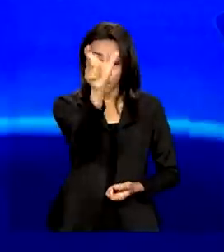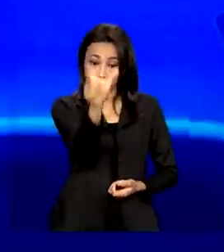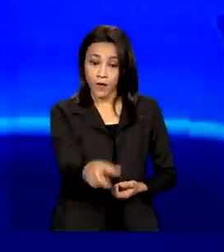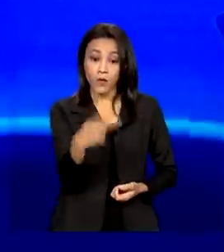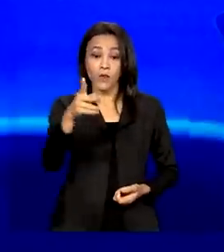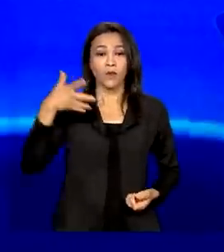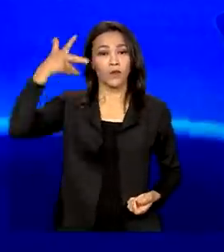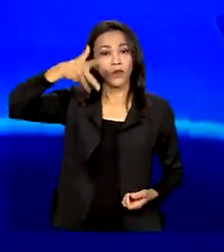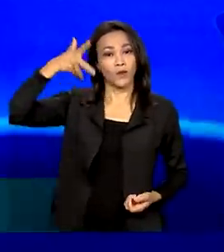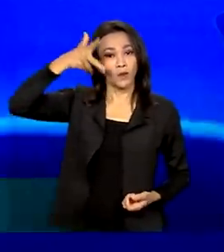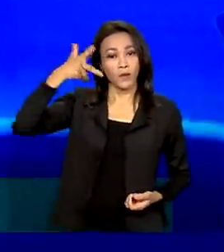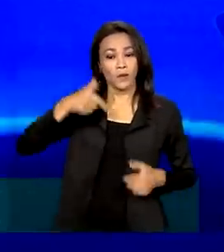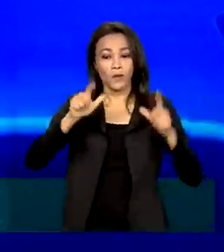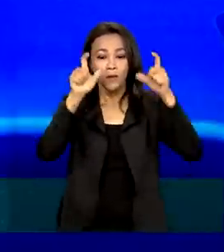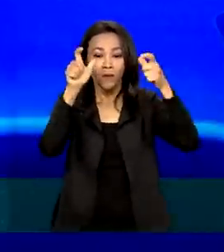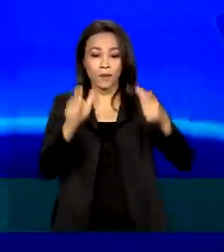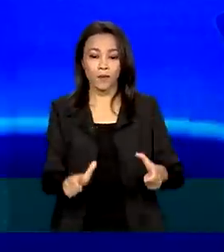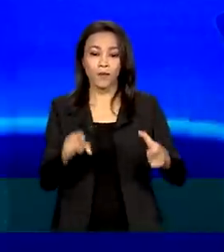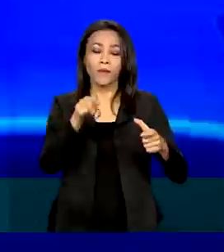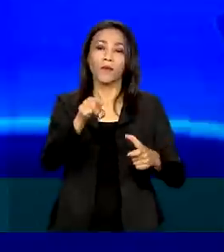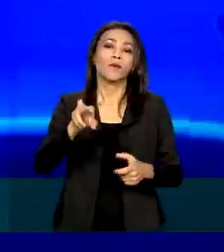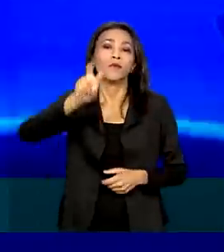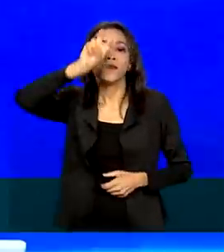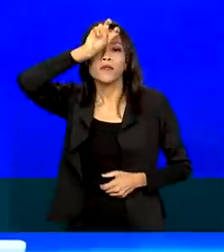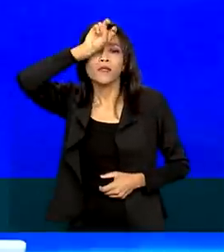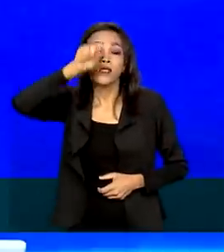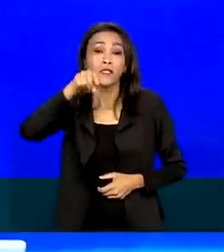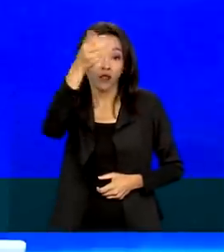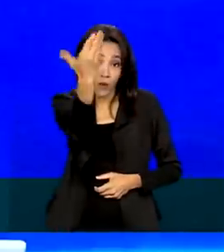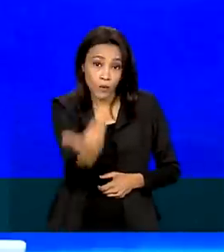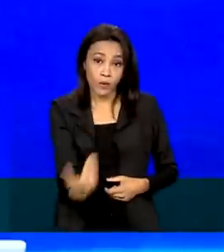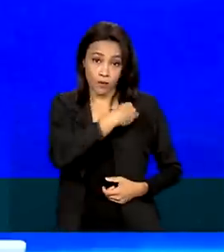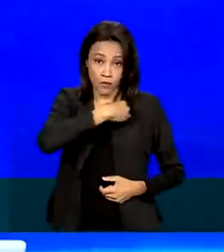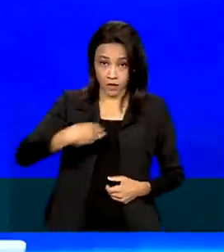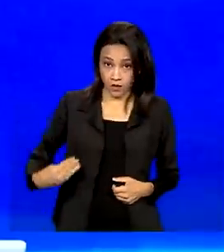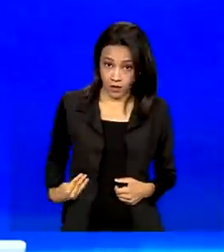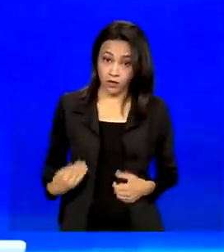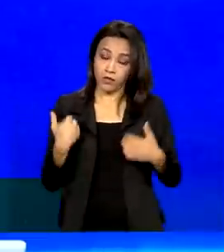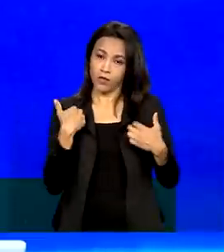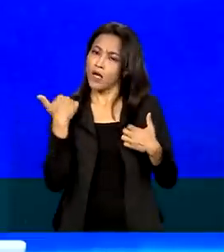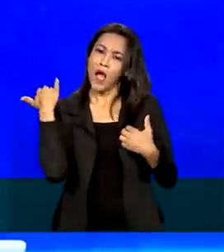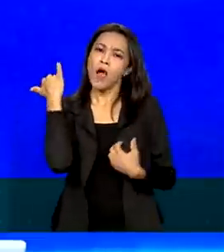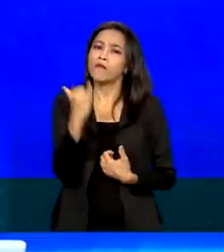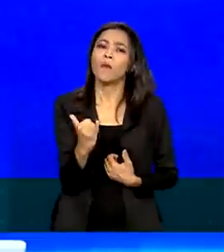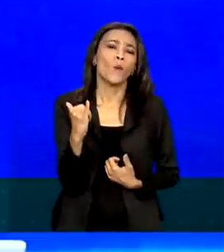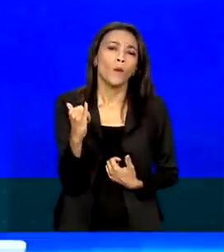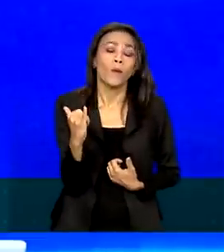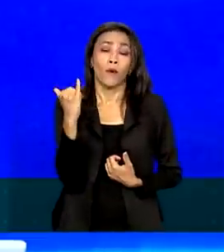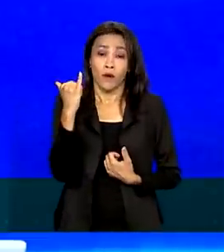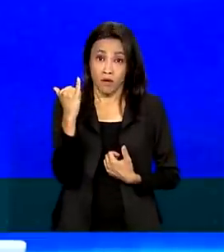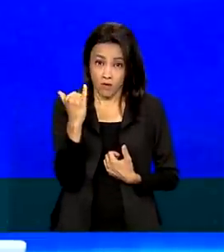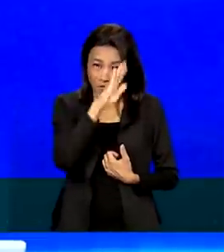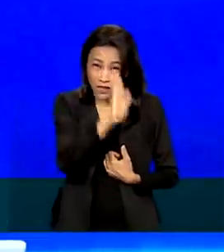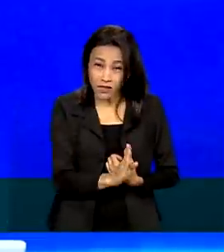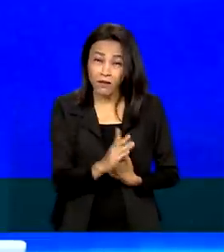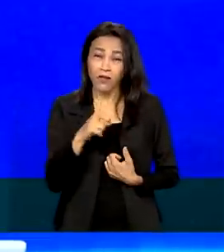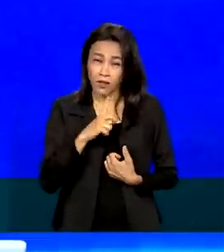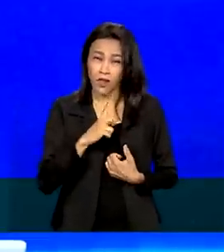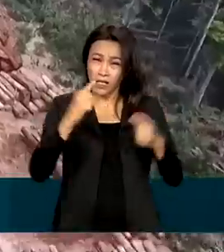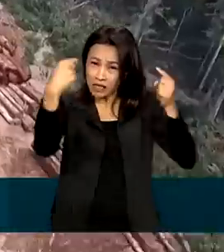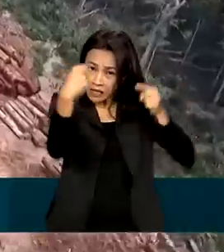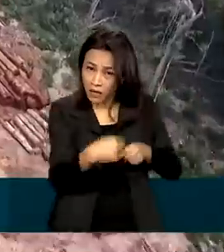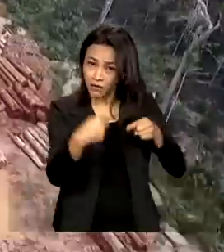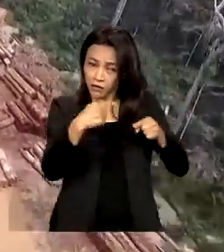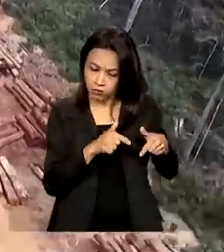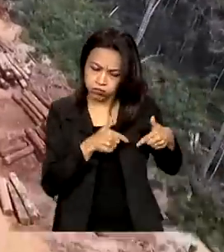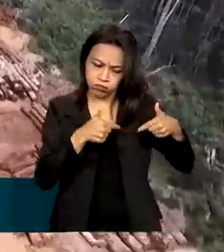COP27, no Egito, o ministro do Meio Ambiente, Joaquim Leite, afirmou que o Brasil ainda tem desafios ambientais a superar,